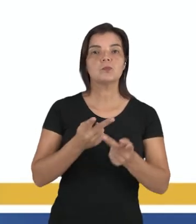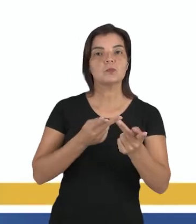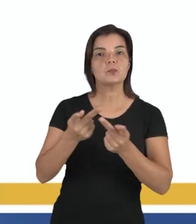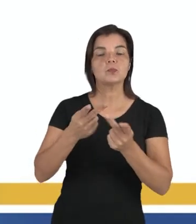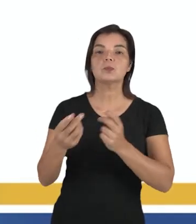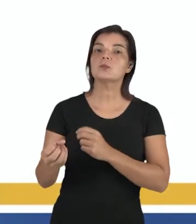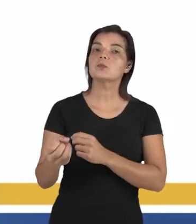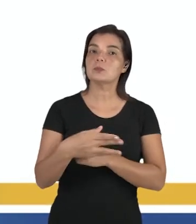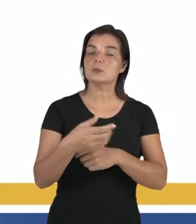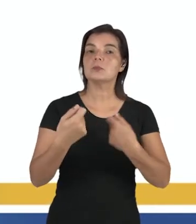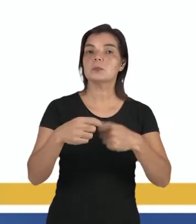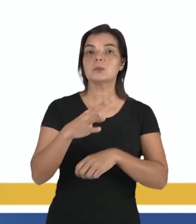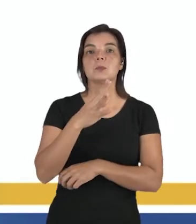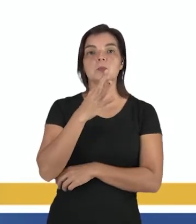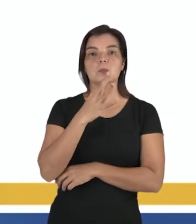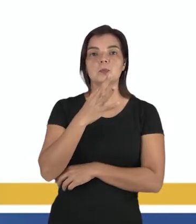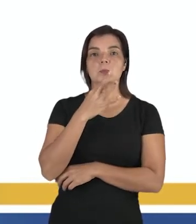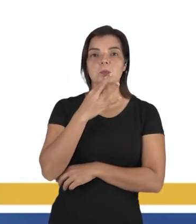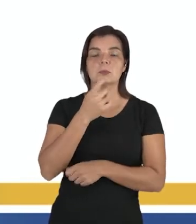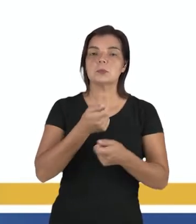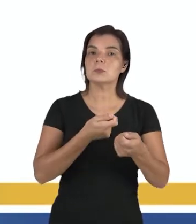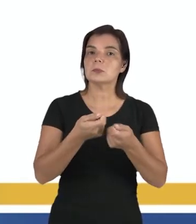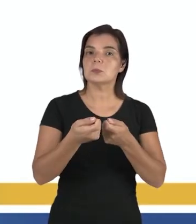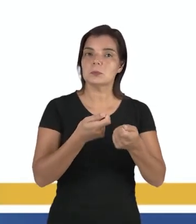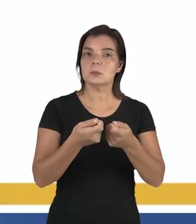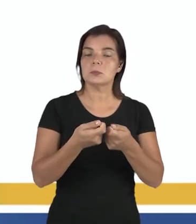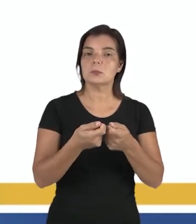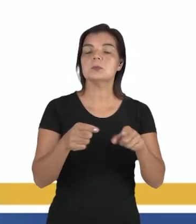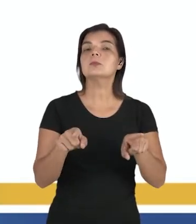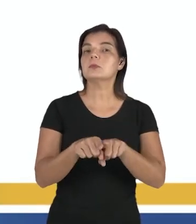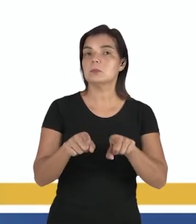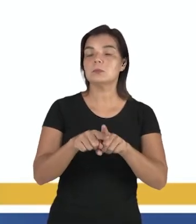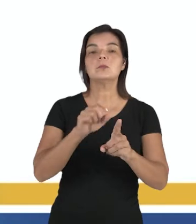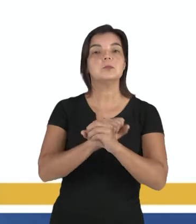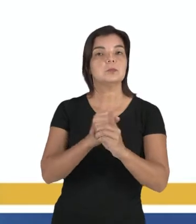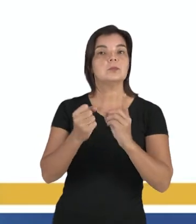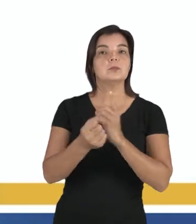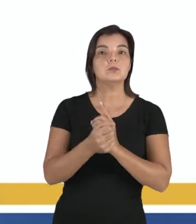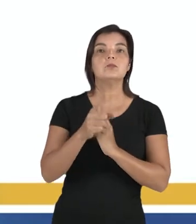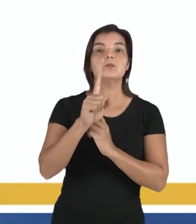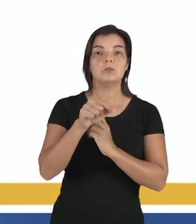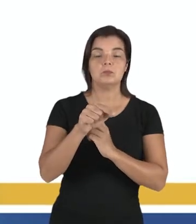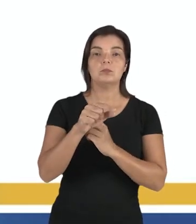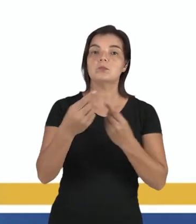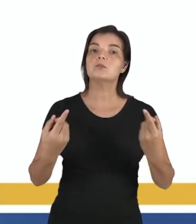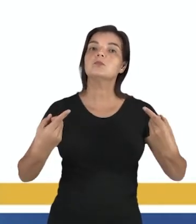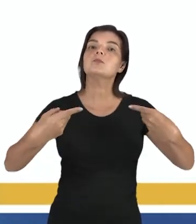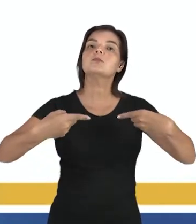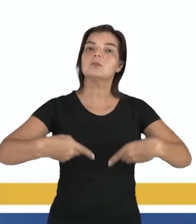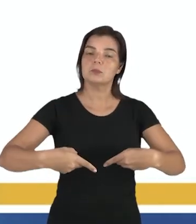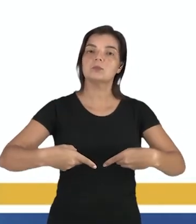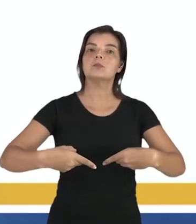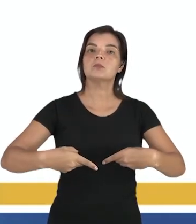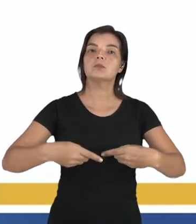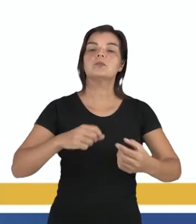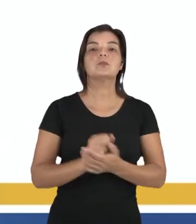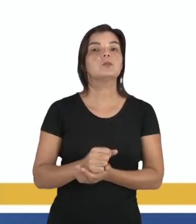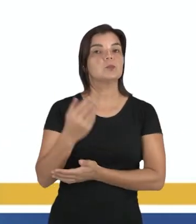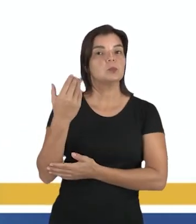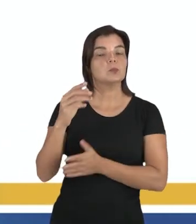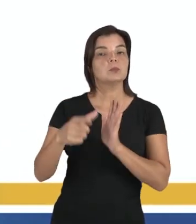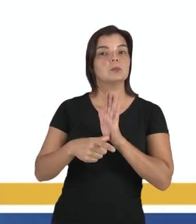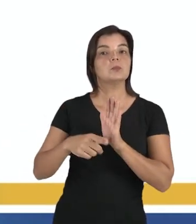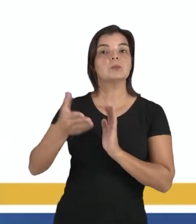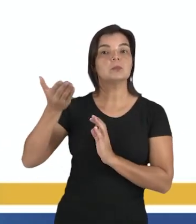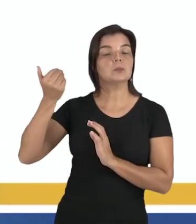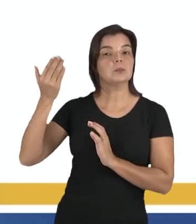moderno, é preciso conhecer para dominar a natureza, ele é uma contraposição a uma ciência